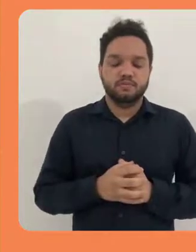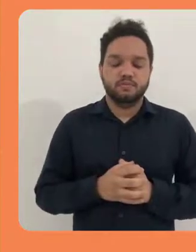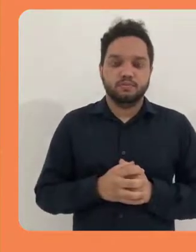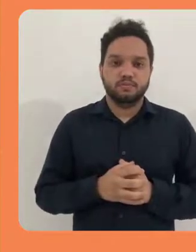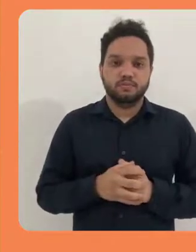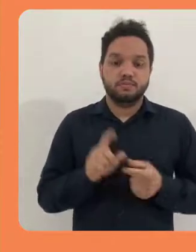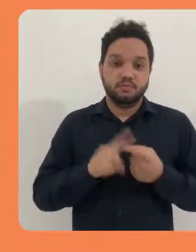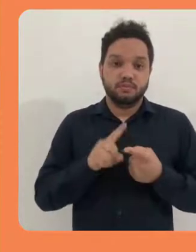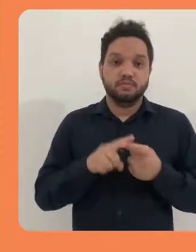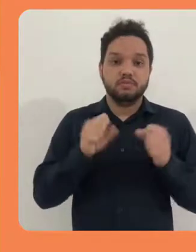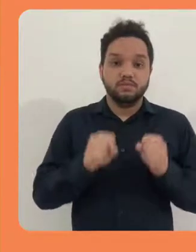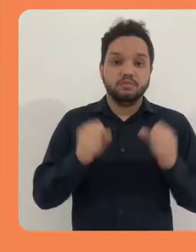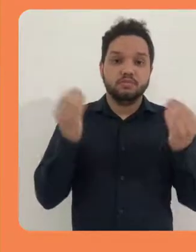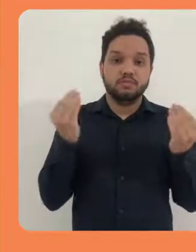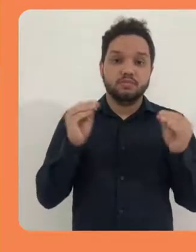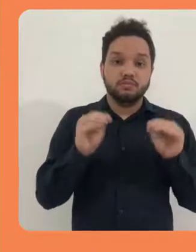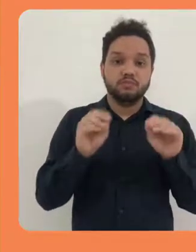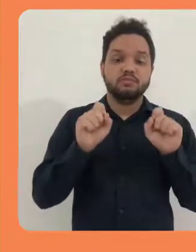46.